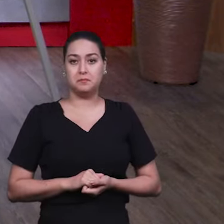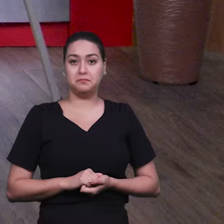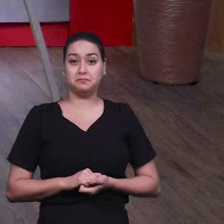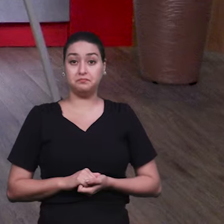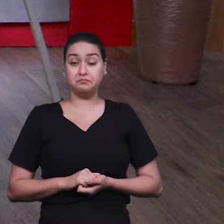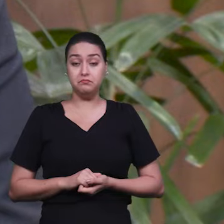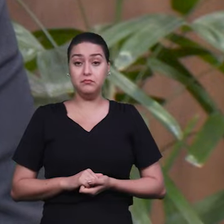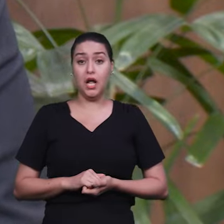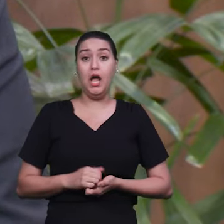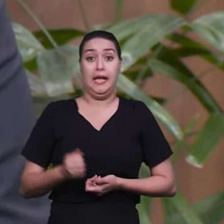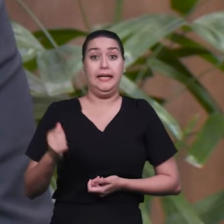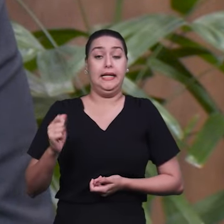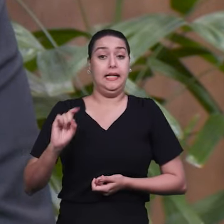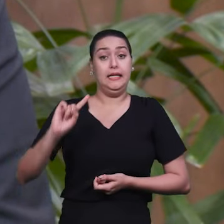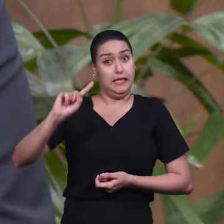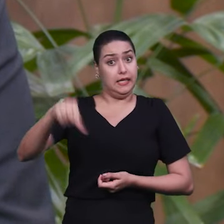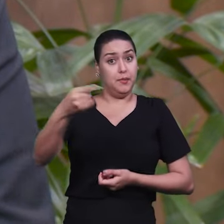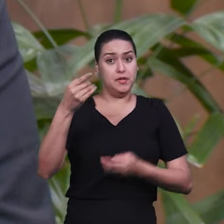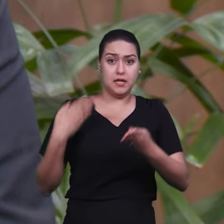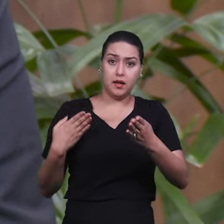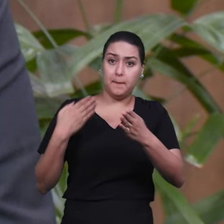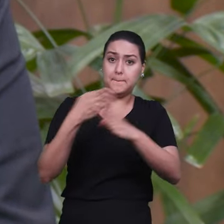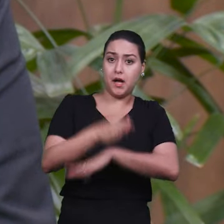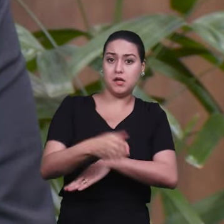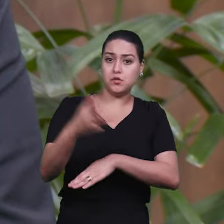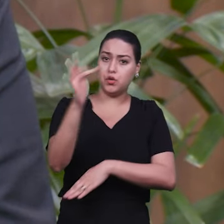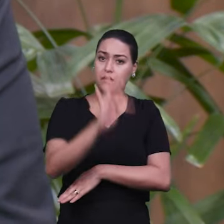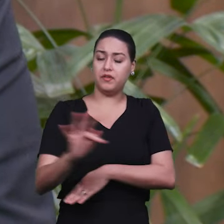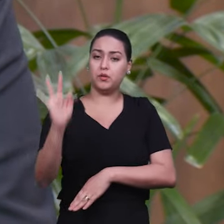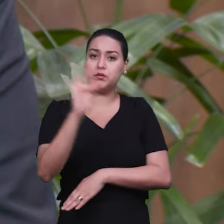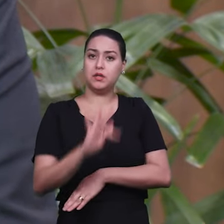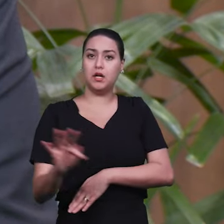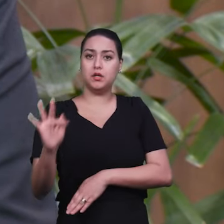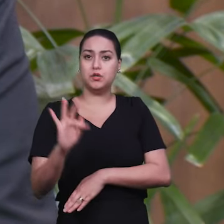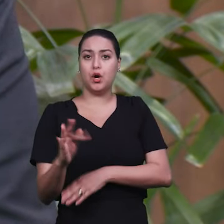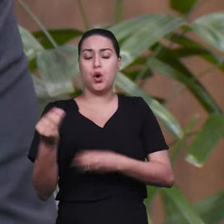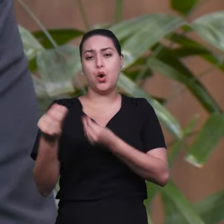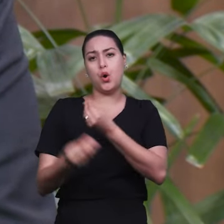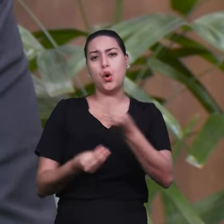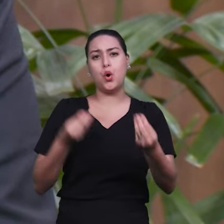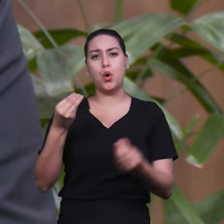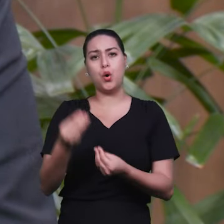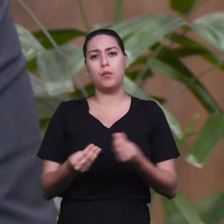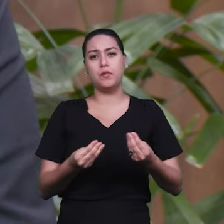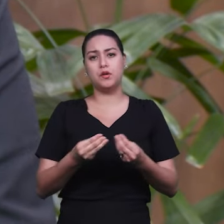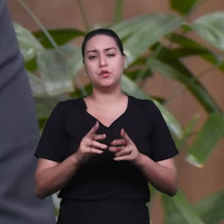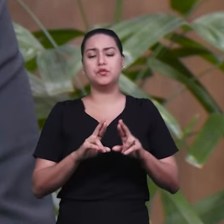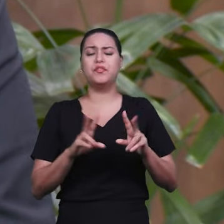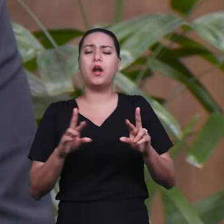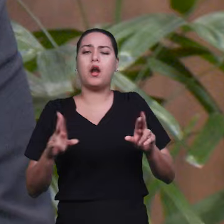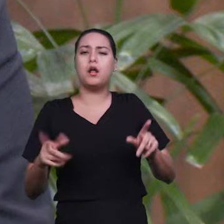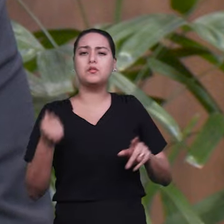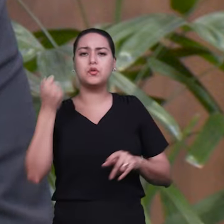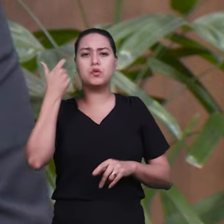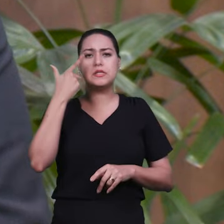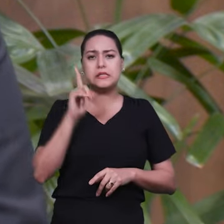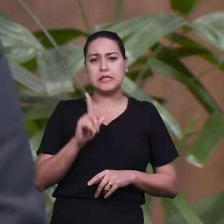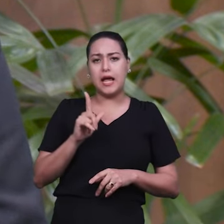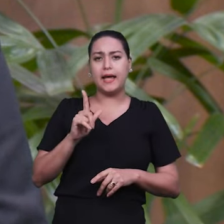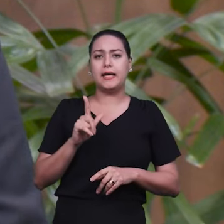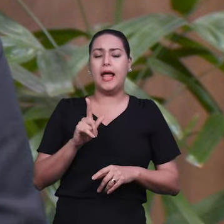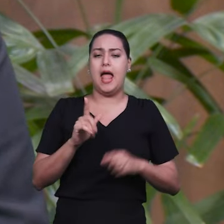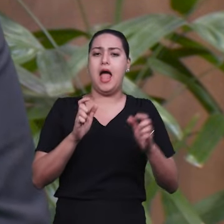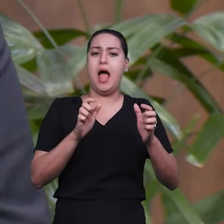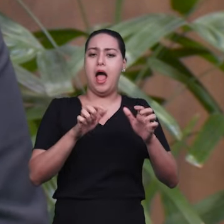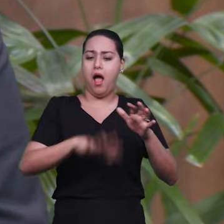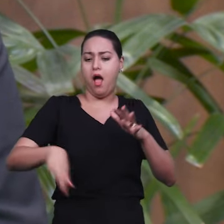graduação, como que os programas de graduação em música se adaptam às diferentes áreas como performance, composição e educação?